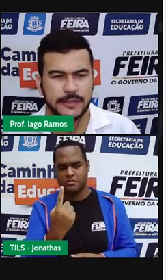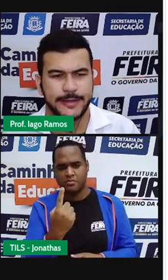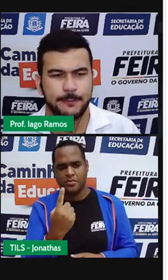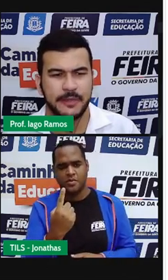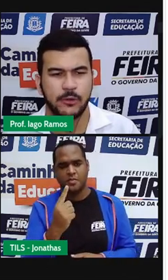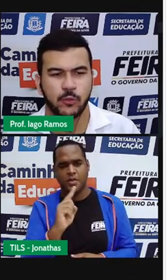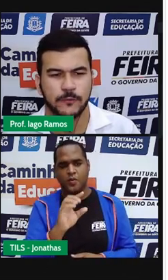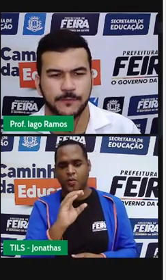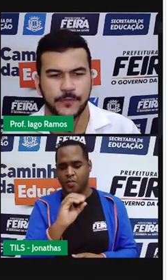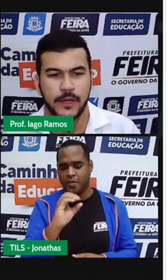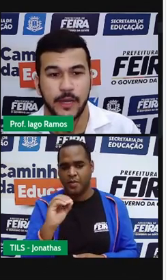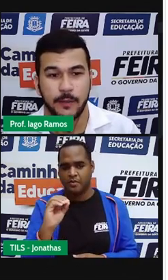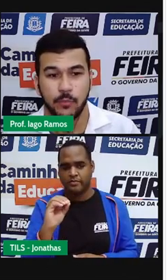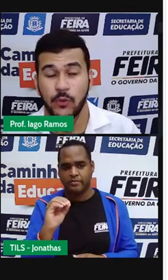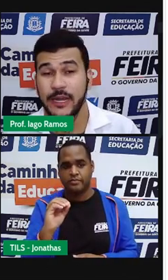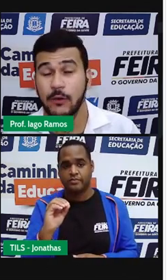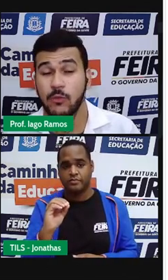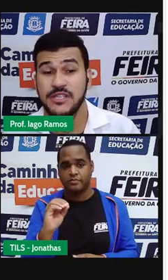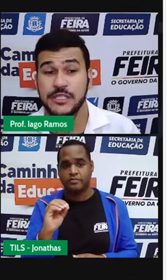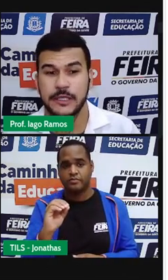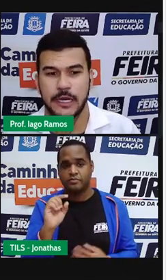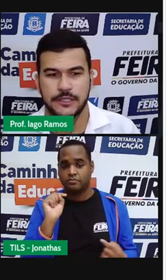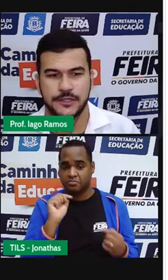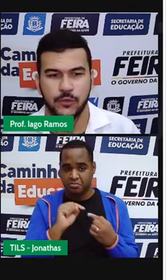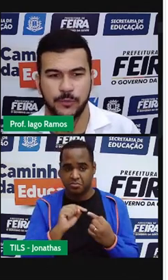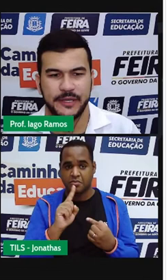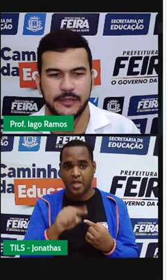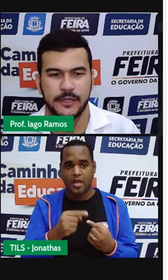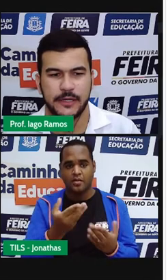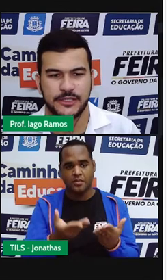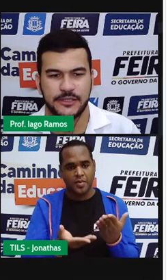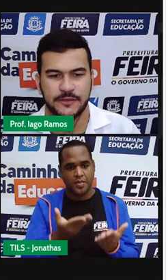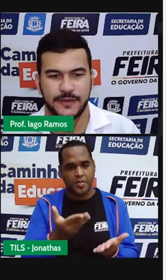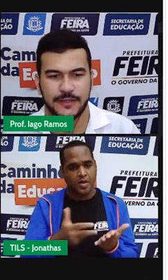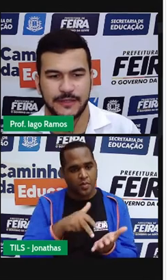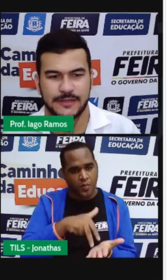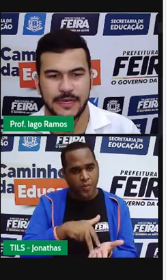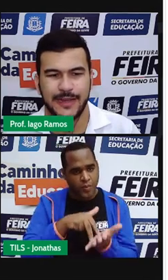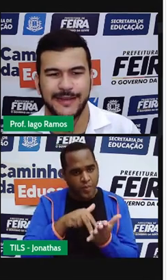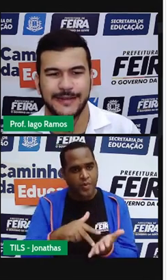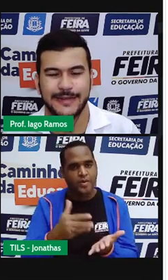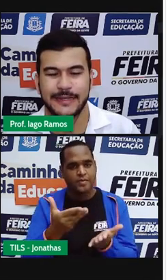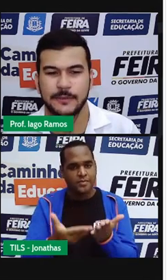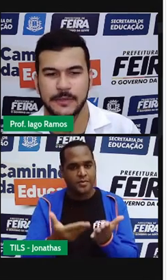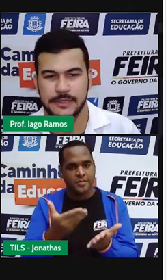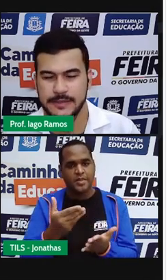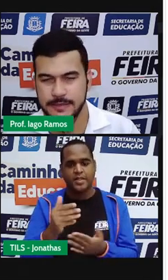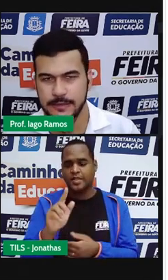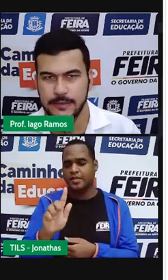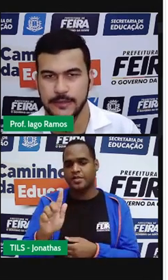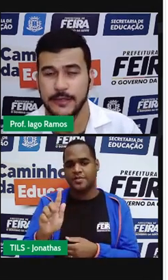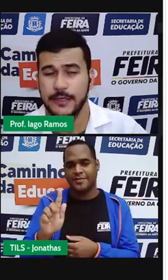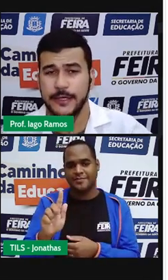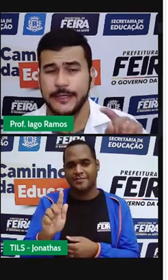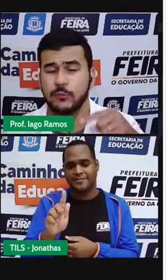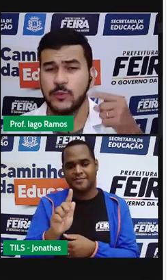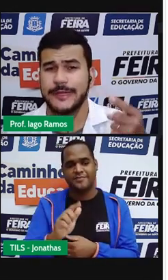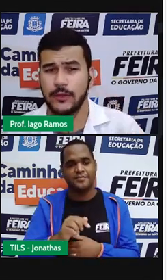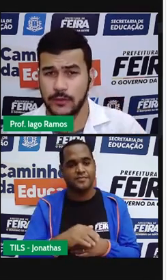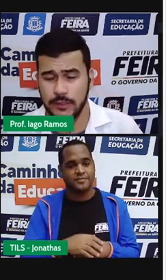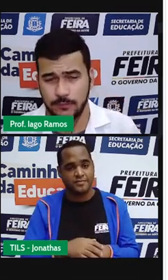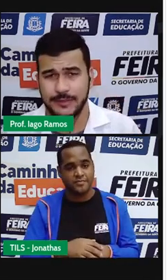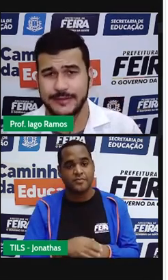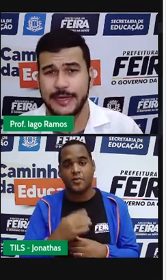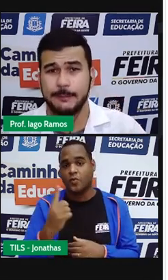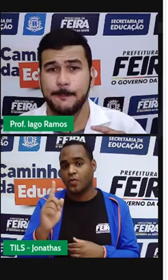aparecendo aqui mil. É porque a quantidade de comida a gente vai analisar em gramas. E um